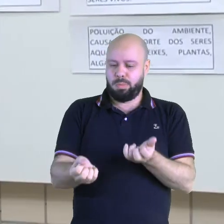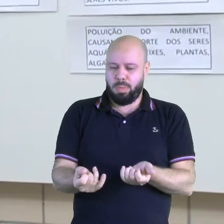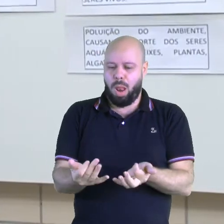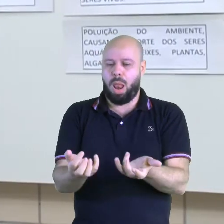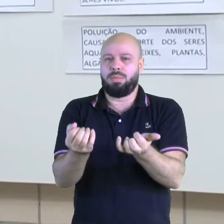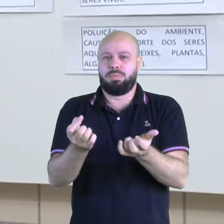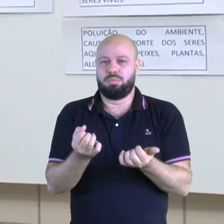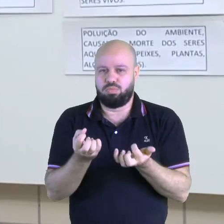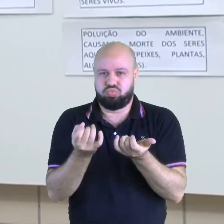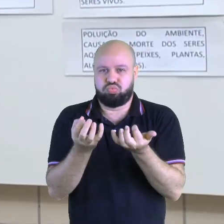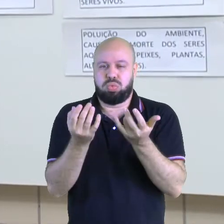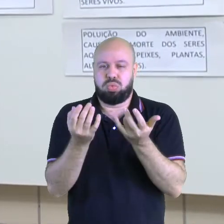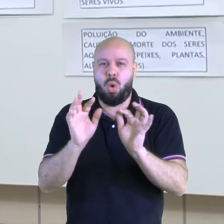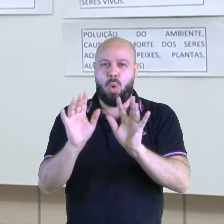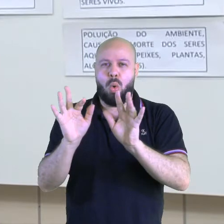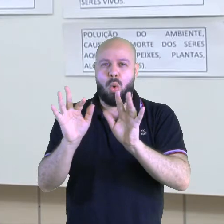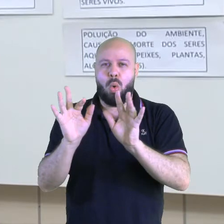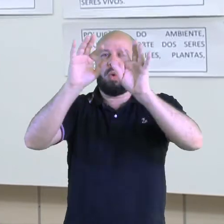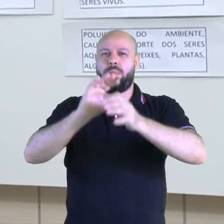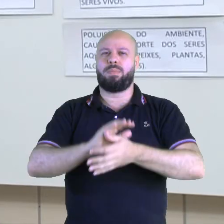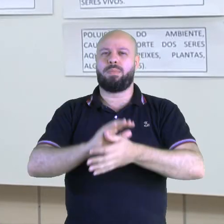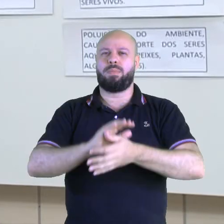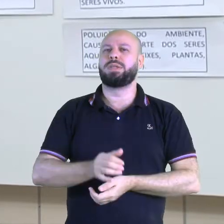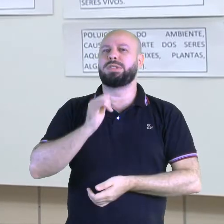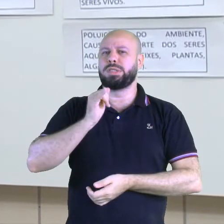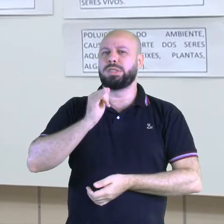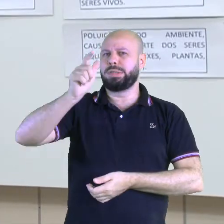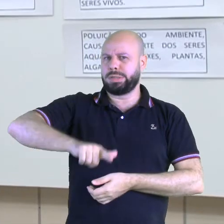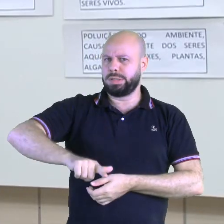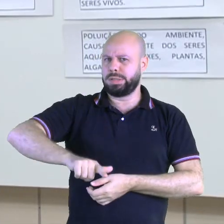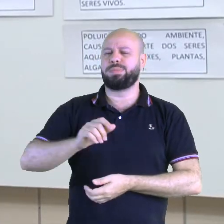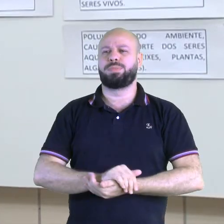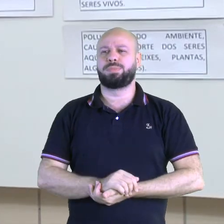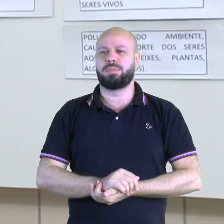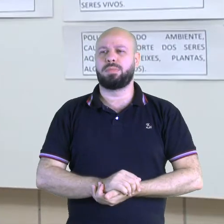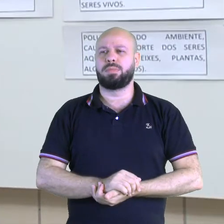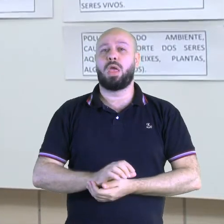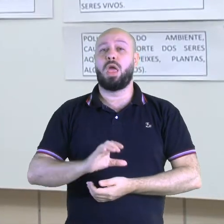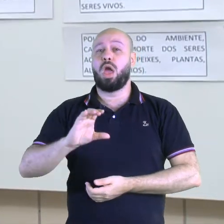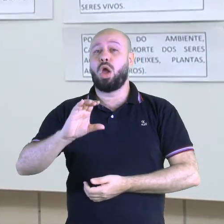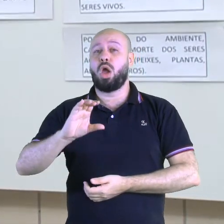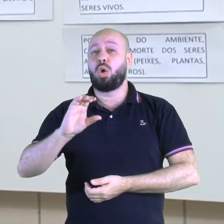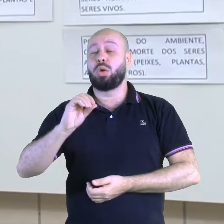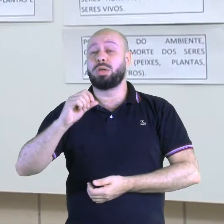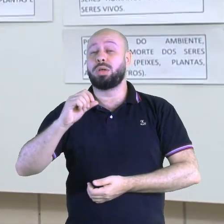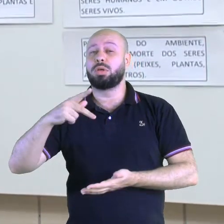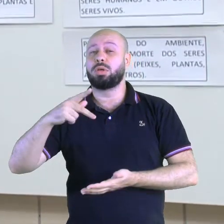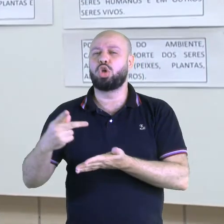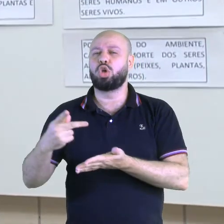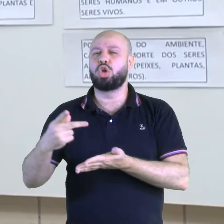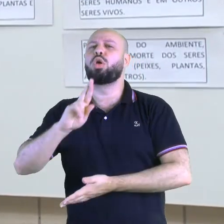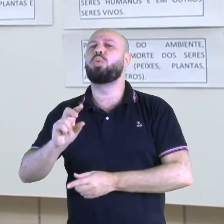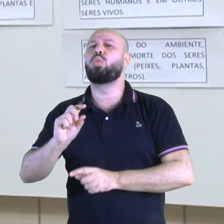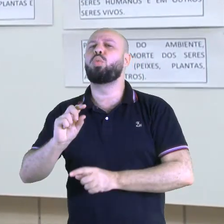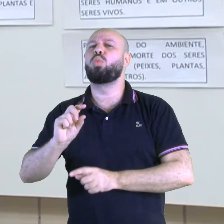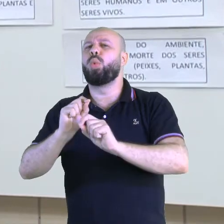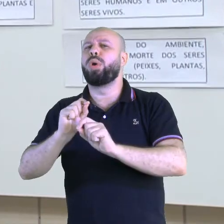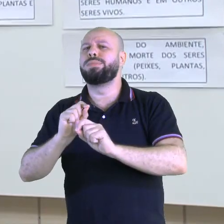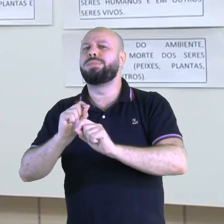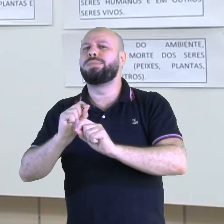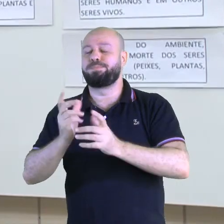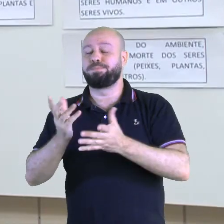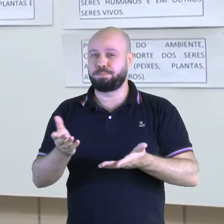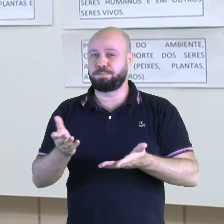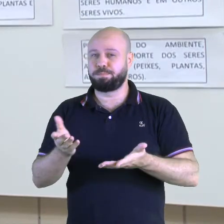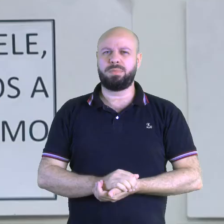Então, para você terminar de falar, só estou reafirmando com vocês. As consequências. Olha só a consequência da poluição do ar.